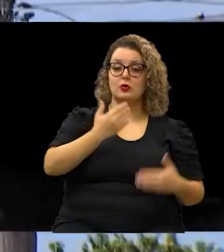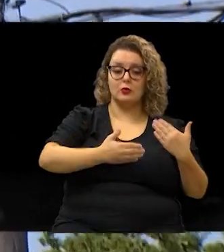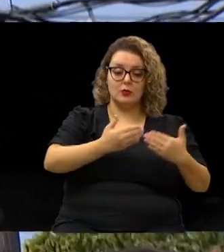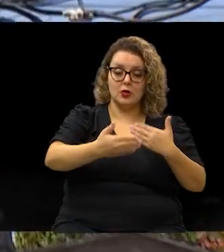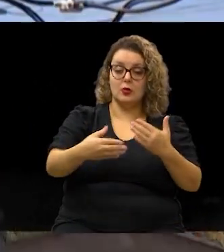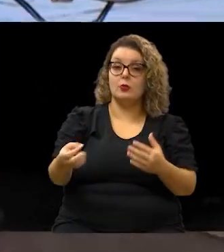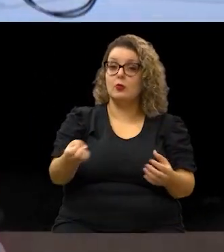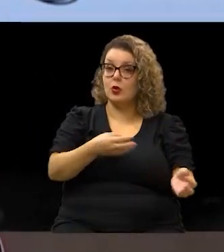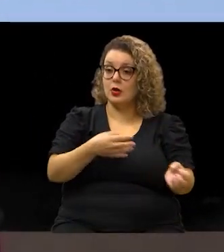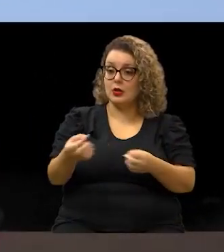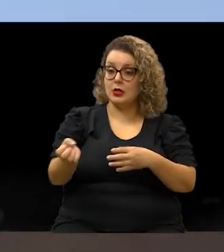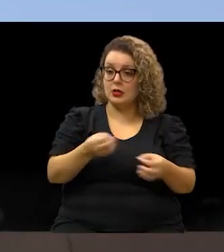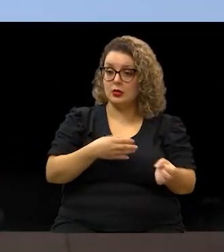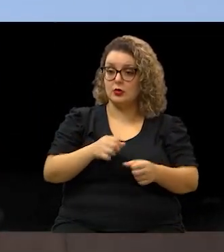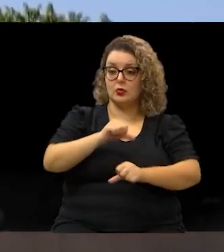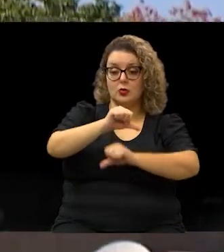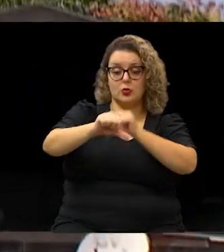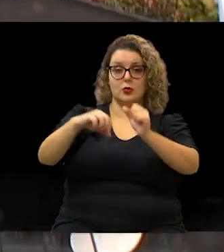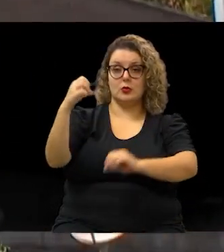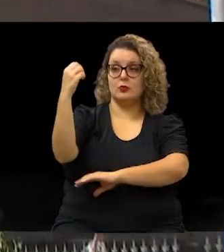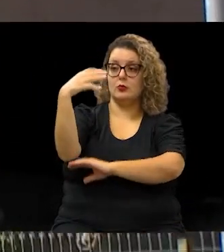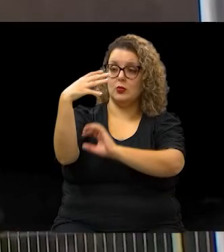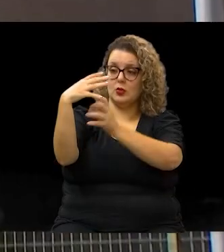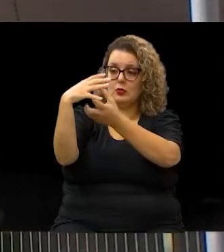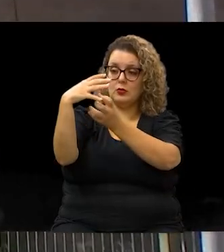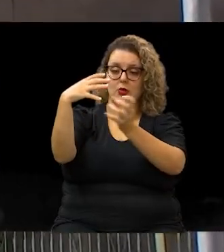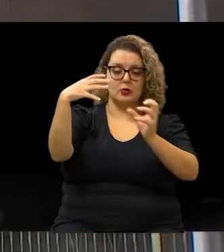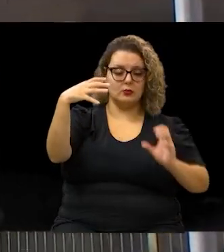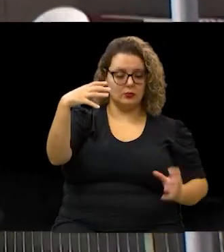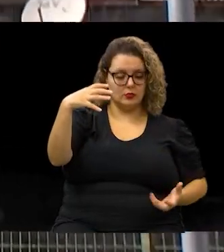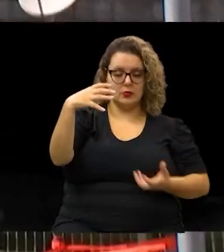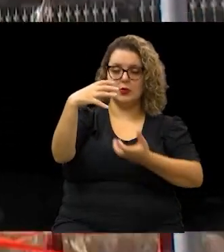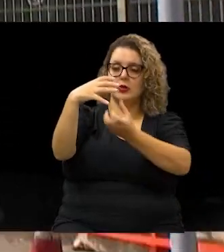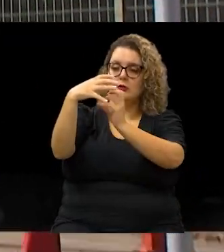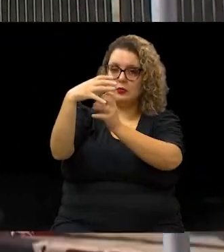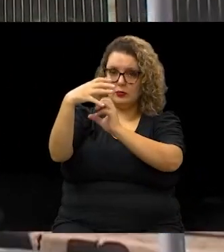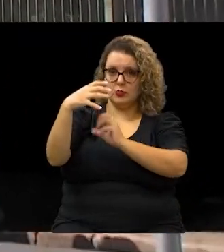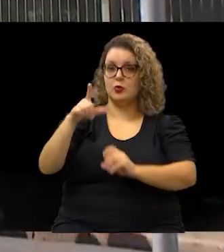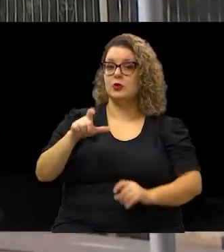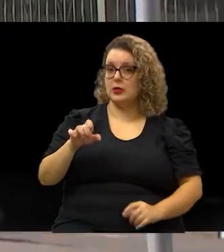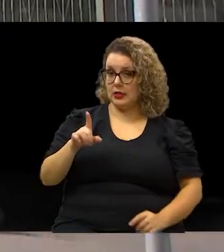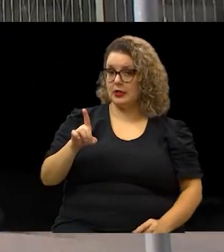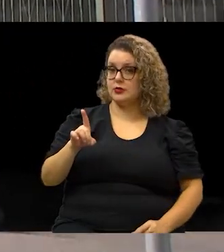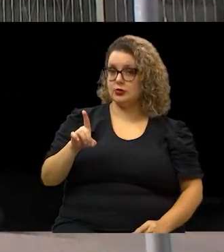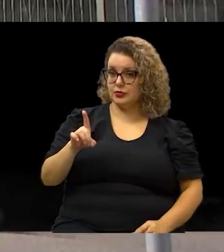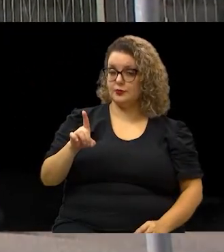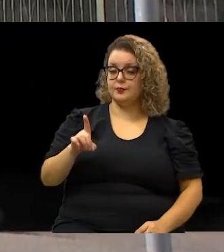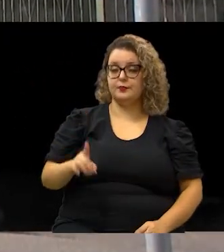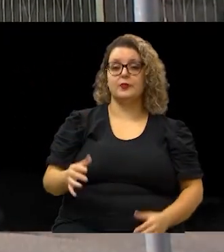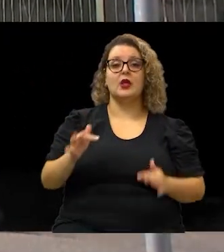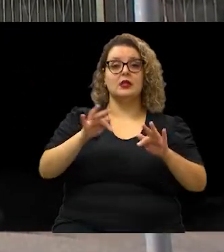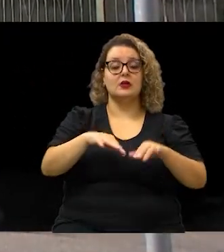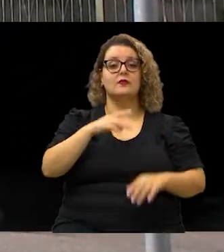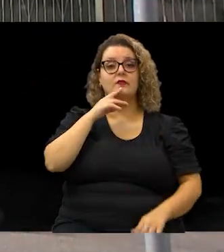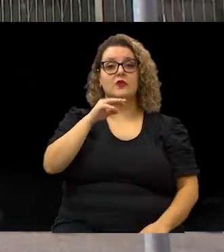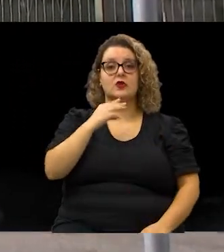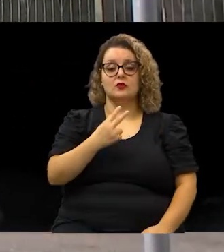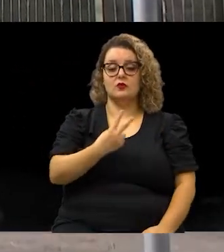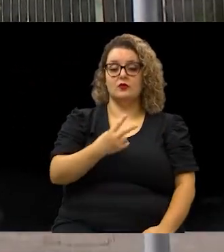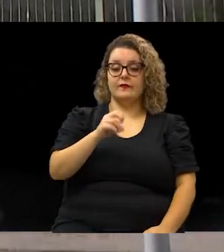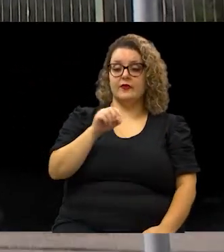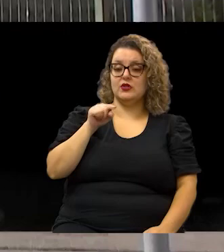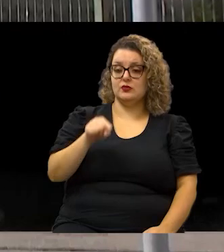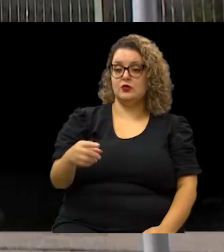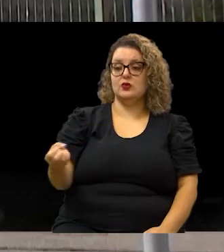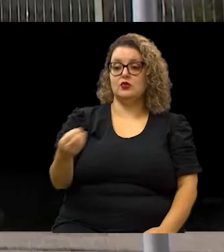modernização com a troca das lâmpadas convencionais por lâmpadas de LED. Até o fim de março, foram instaladas 20 mil